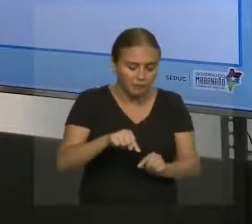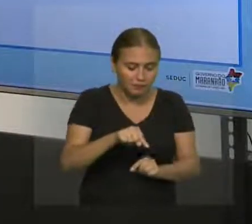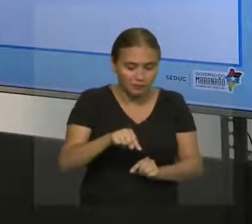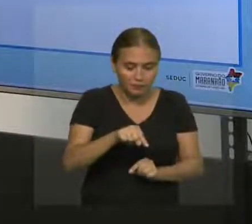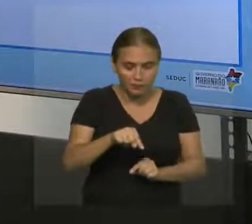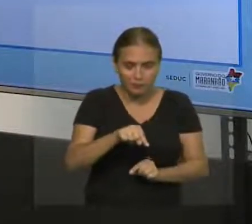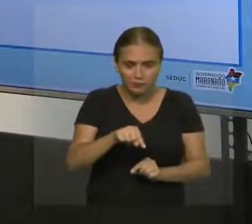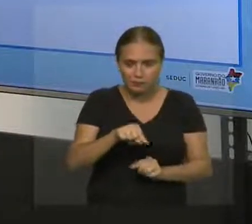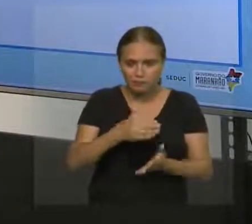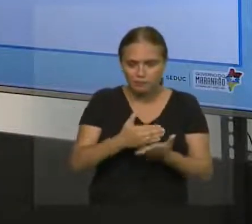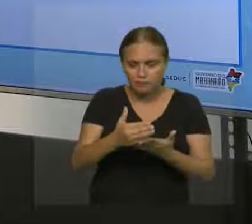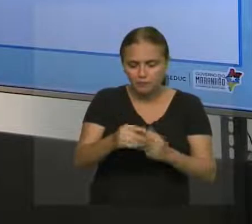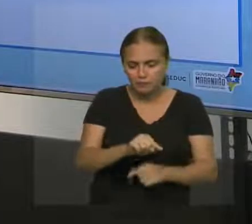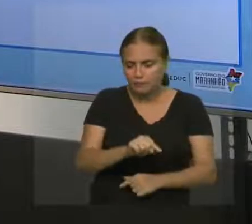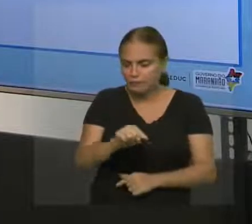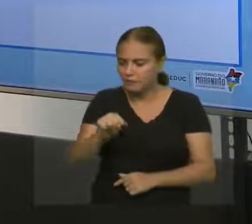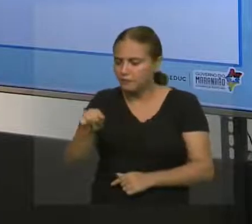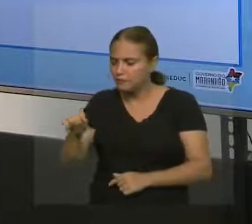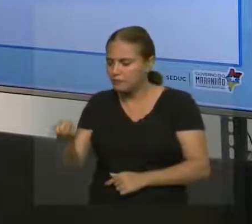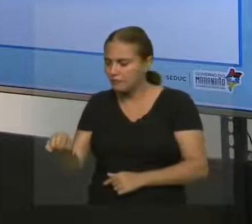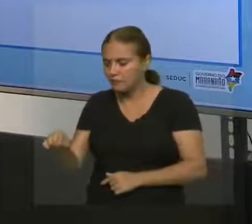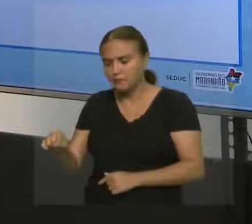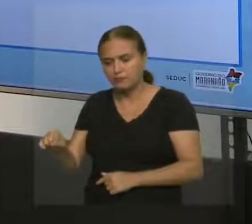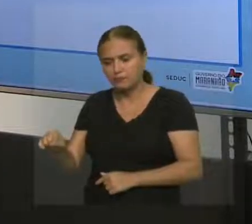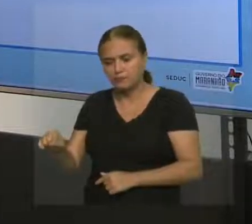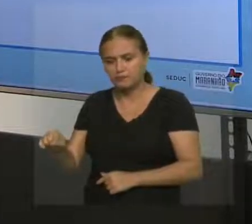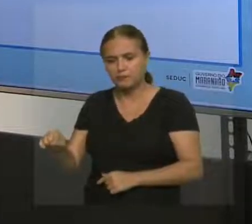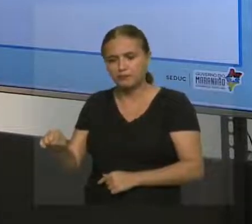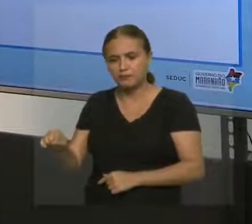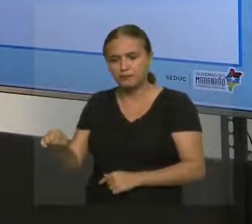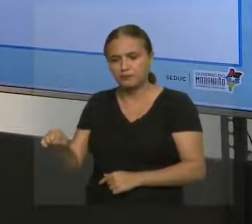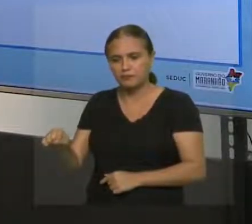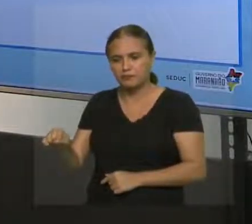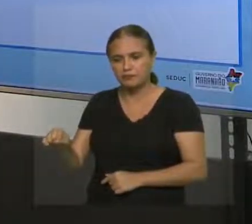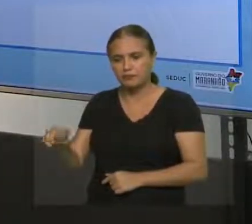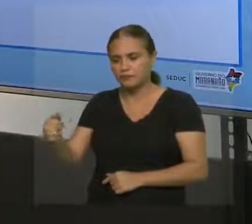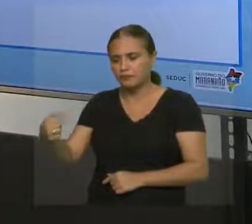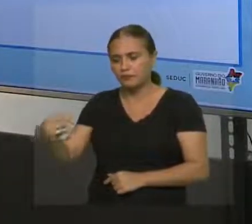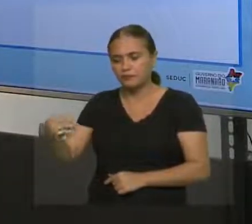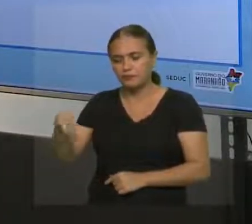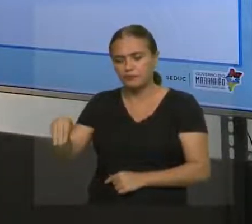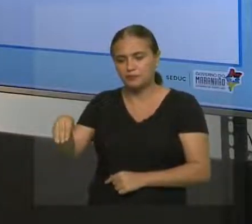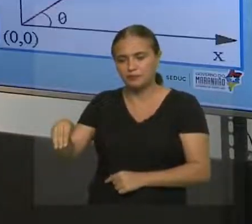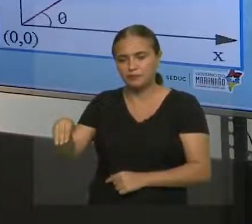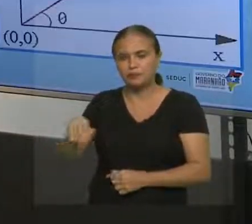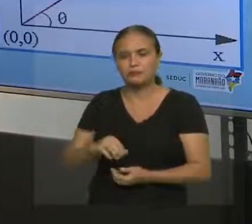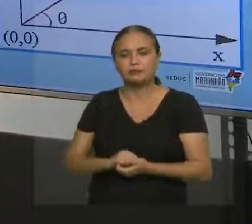ou ponto de partida ao ponto de chegada, então ela deslocou apenas 13 metros.